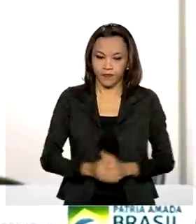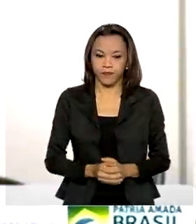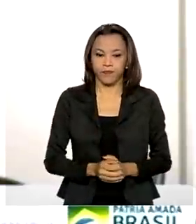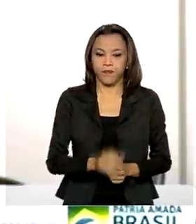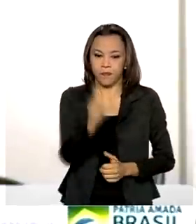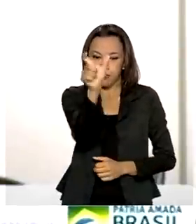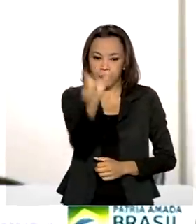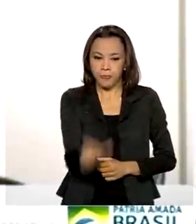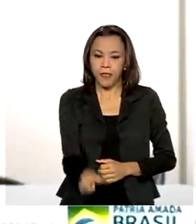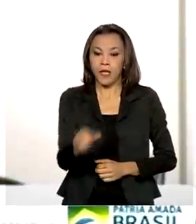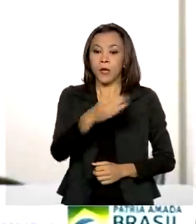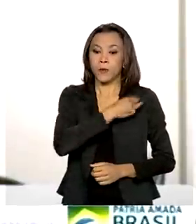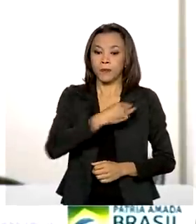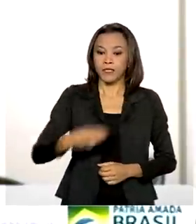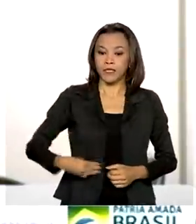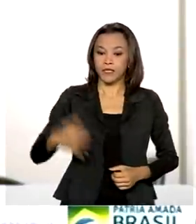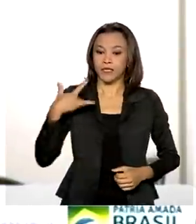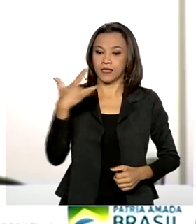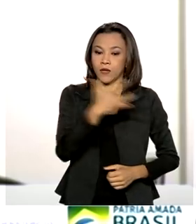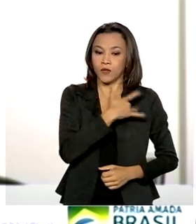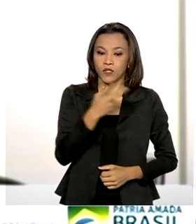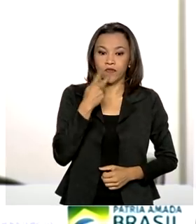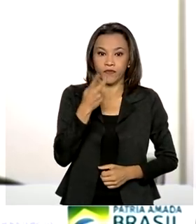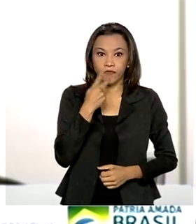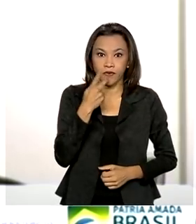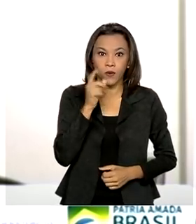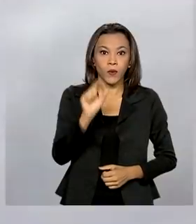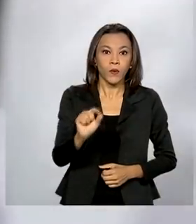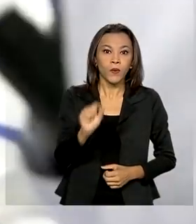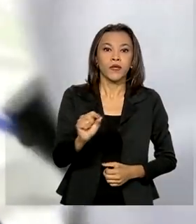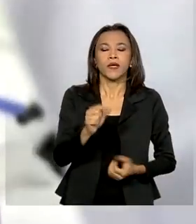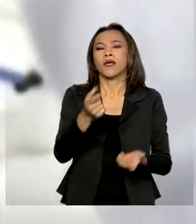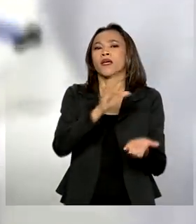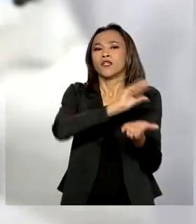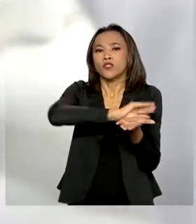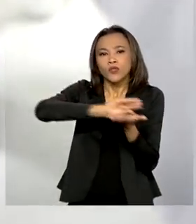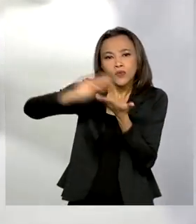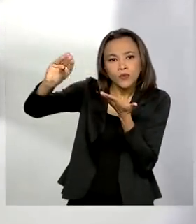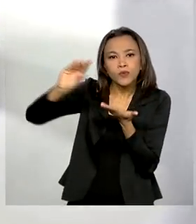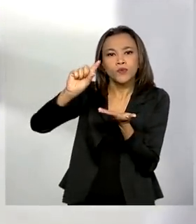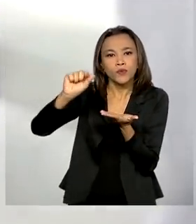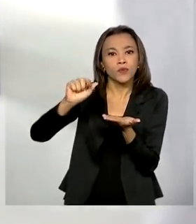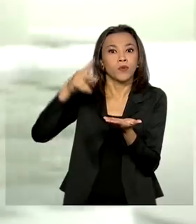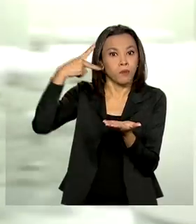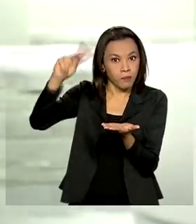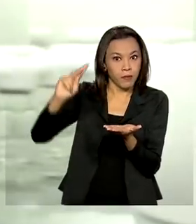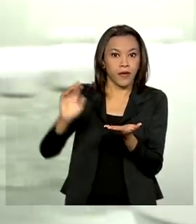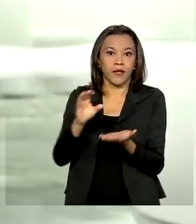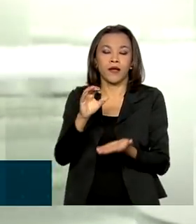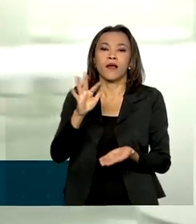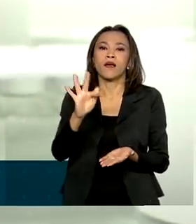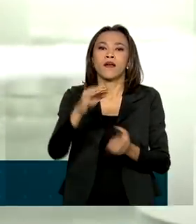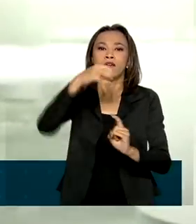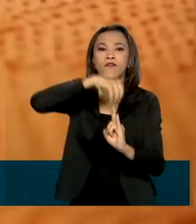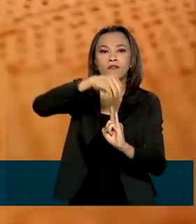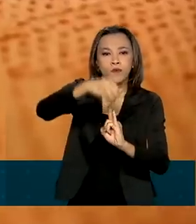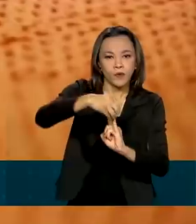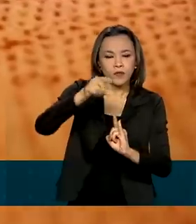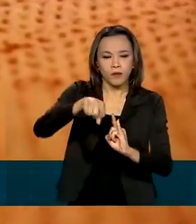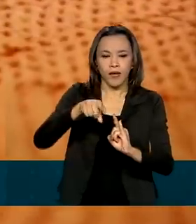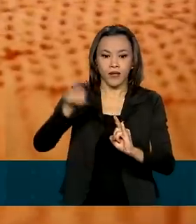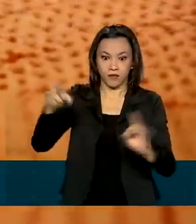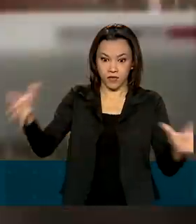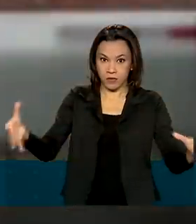Saúde destacou a autorização de envio de recursos para a Fiocruz, que deve produzir em escala no Brasil a vacina desenvolvida pela